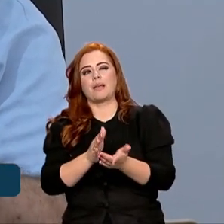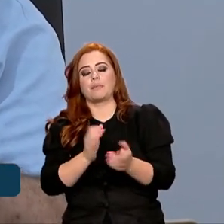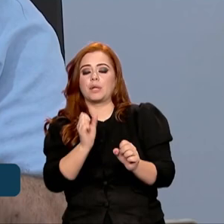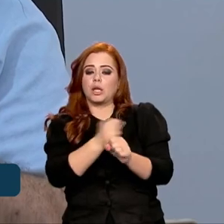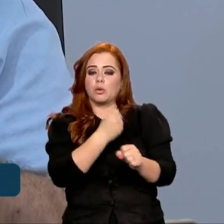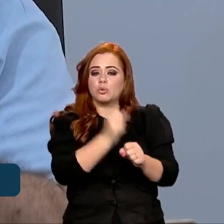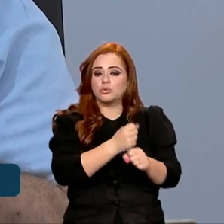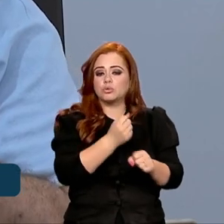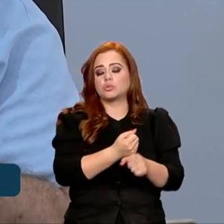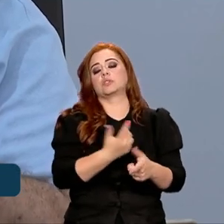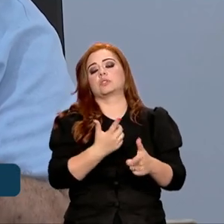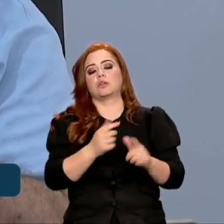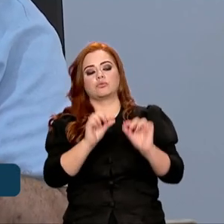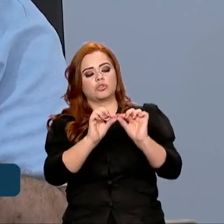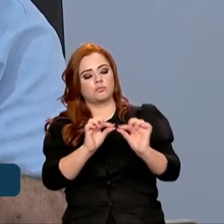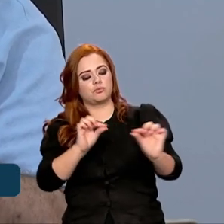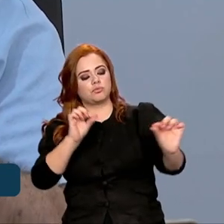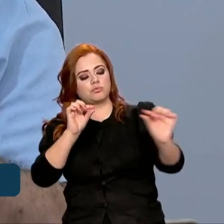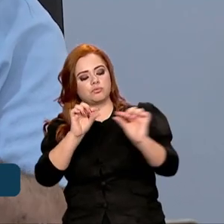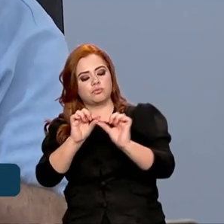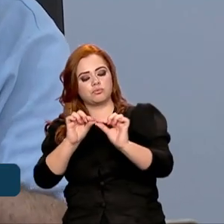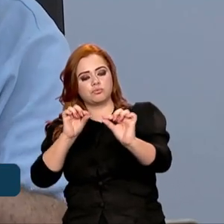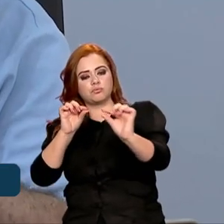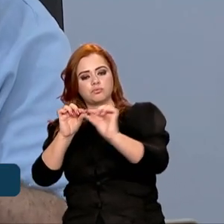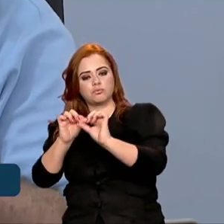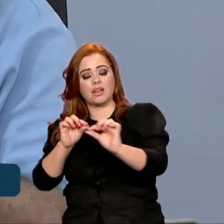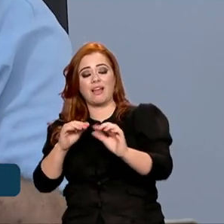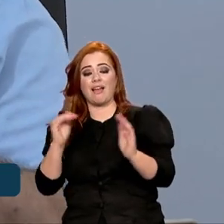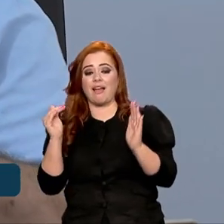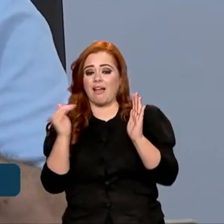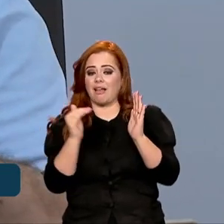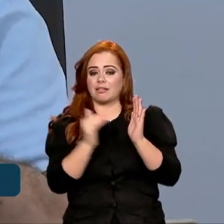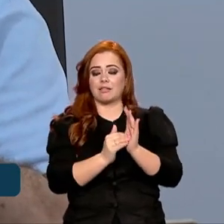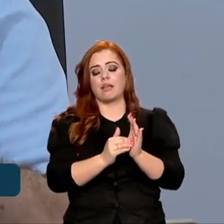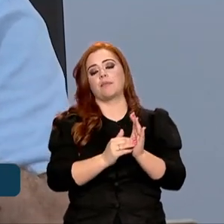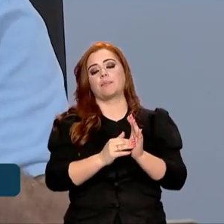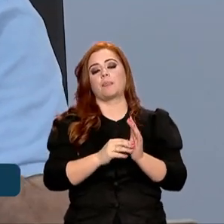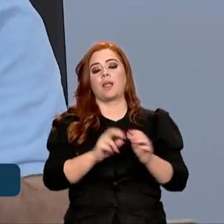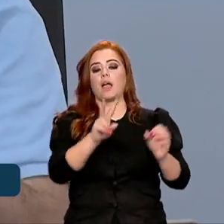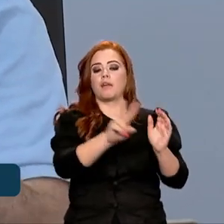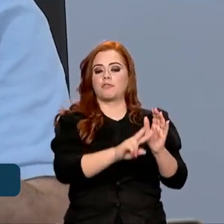baixa tensão pela Amazonas Energia até a Vila Amazônia.